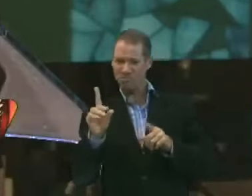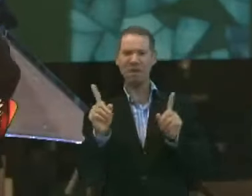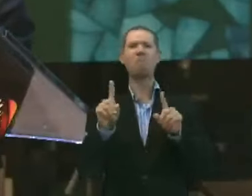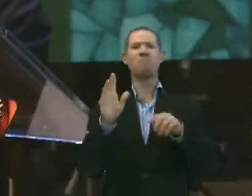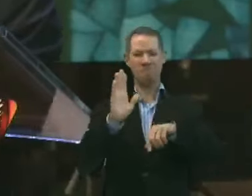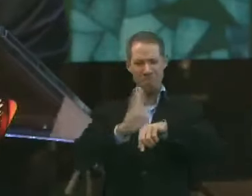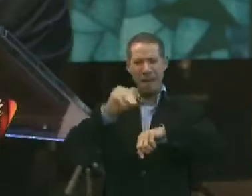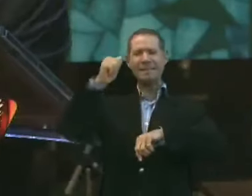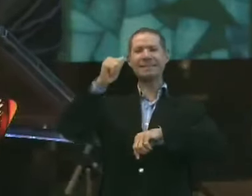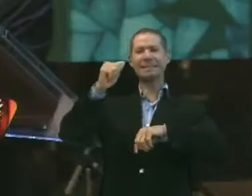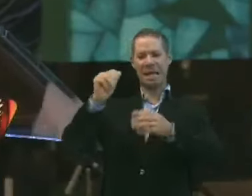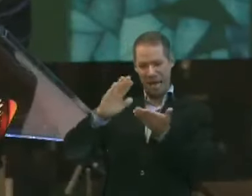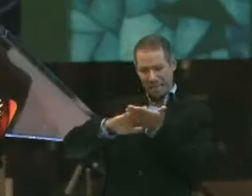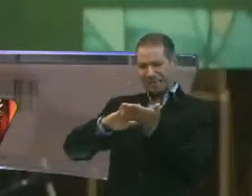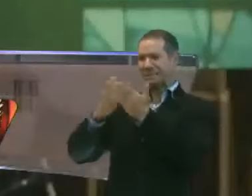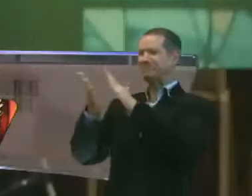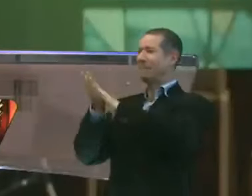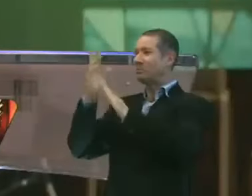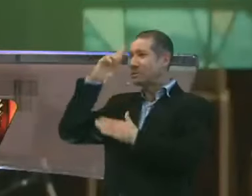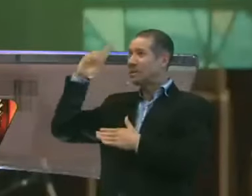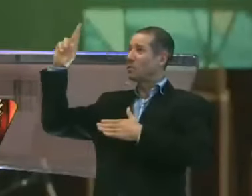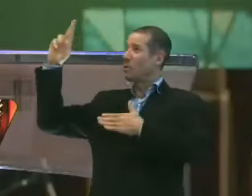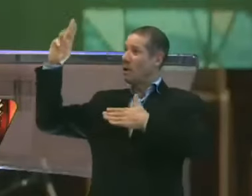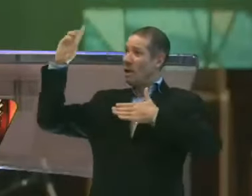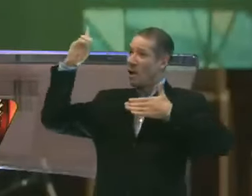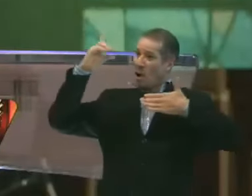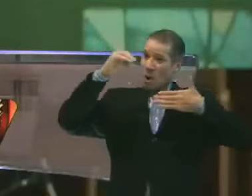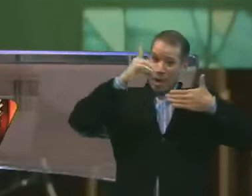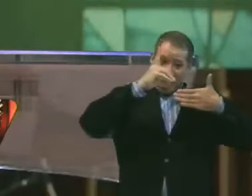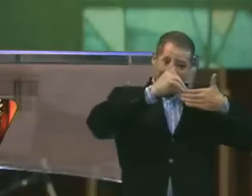mãos do Senhor são as mãos que nos guiam.